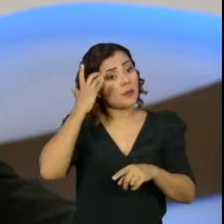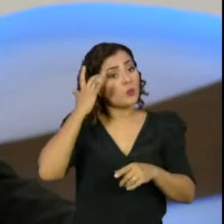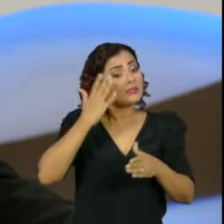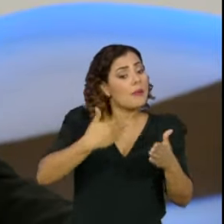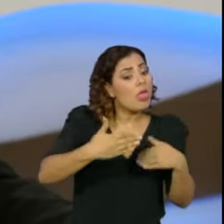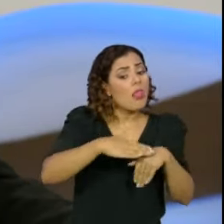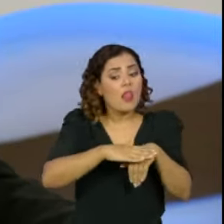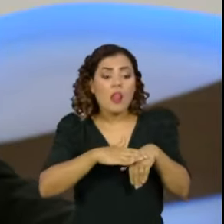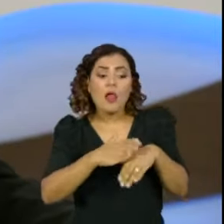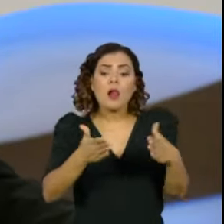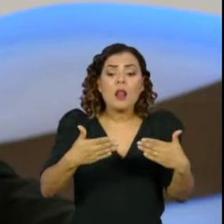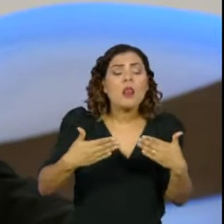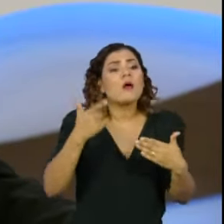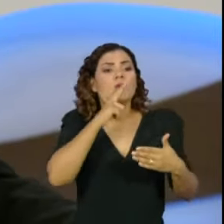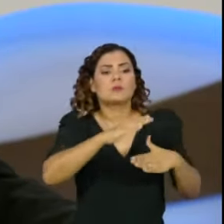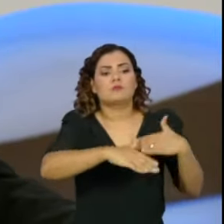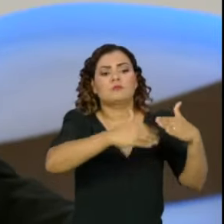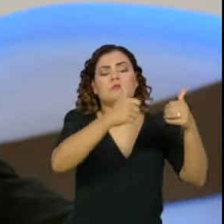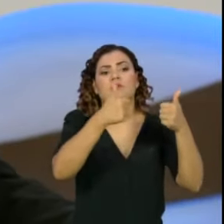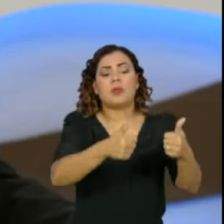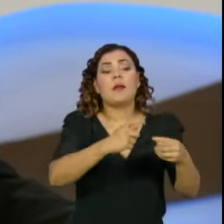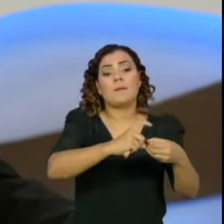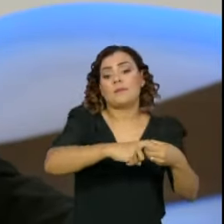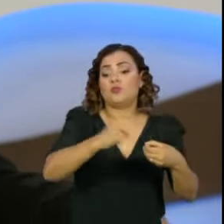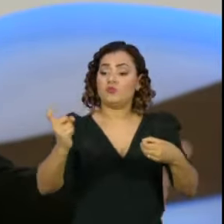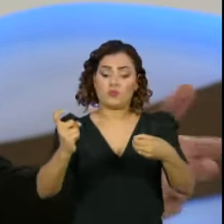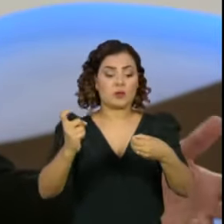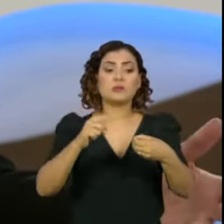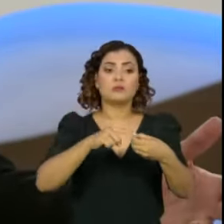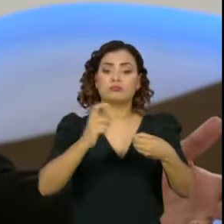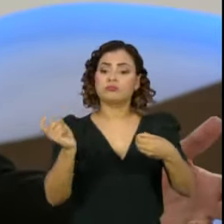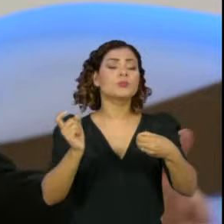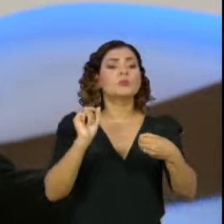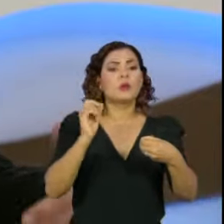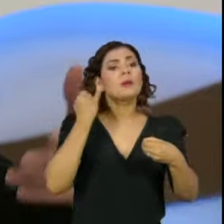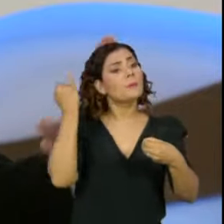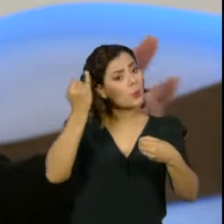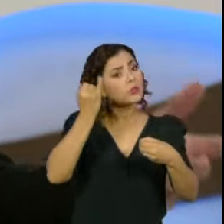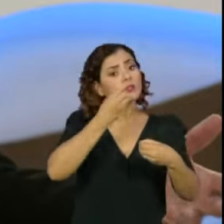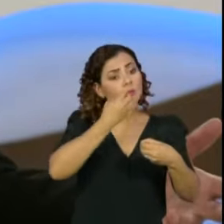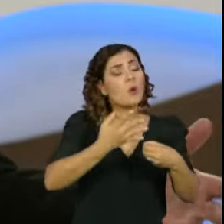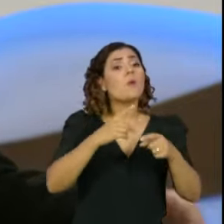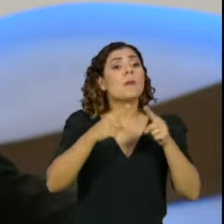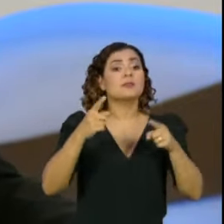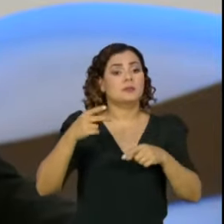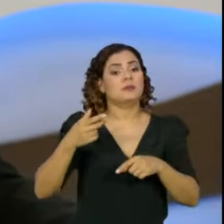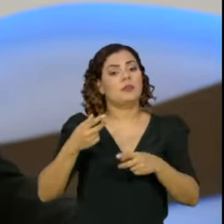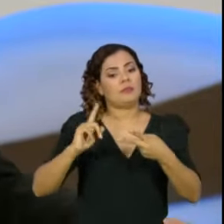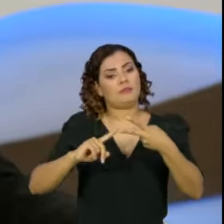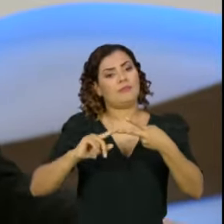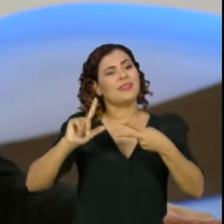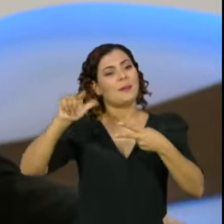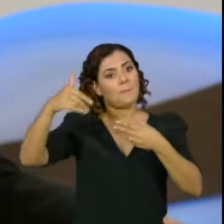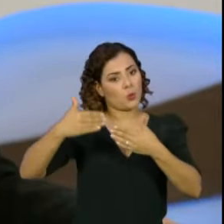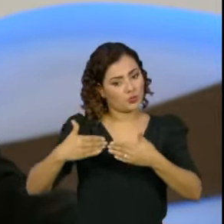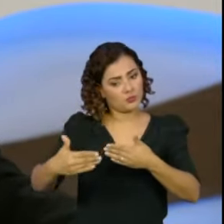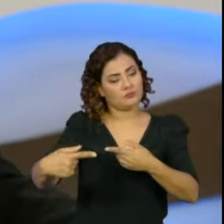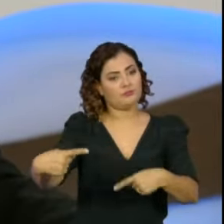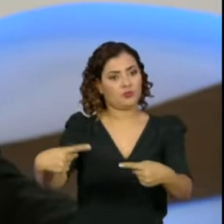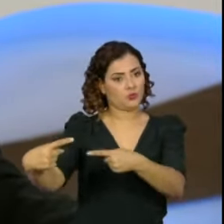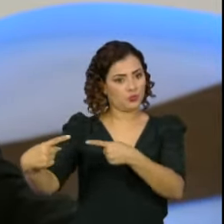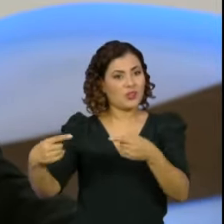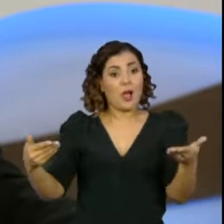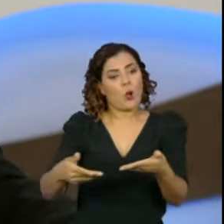discurso e acho que a questão da desvinculação ficará o debate dela para um segundo momento, que não agora.